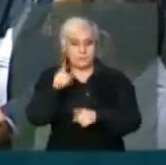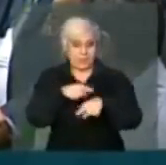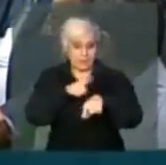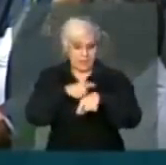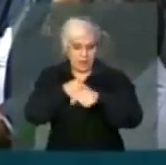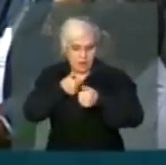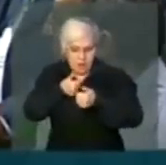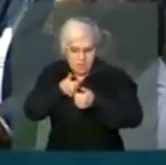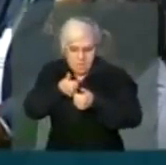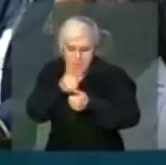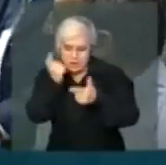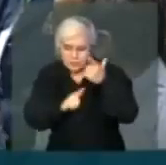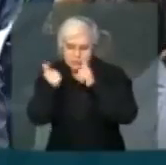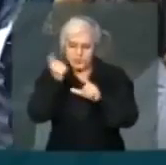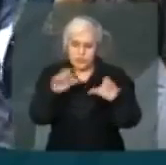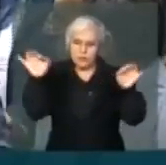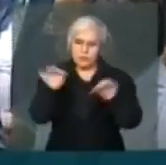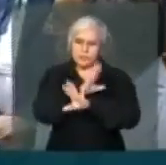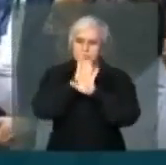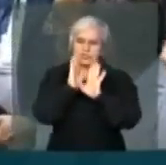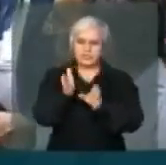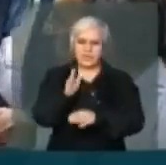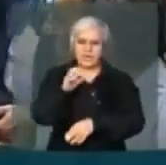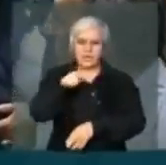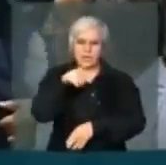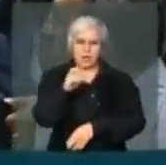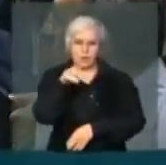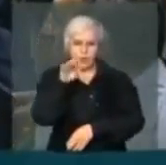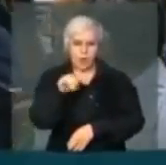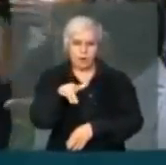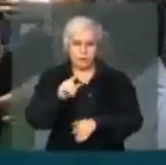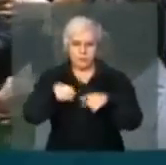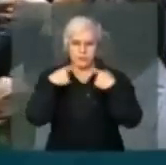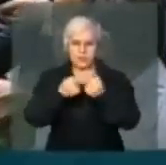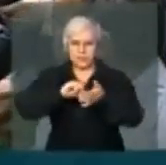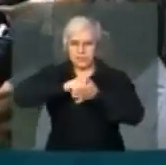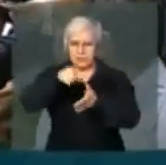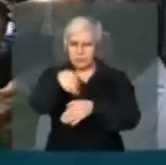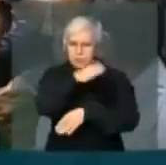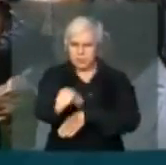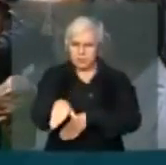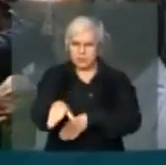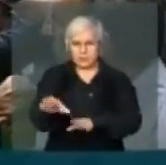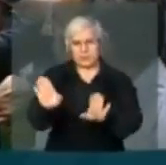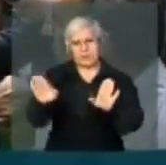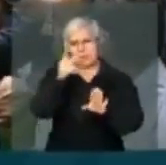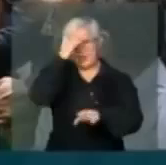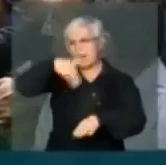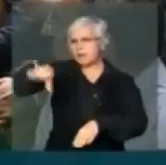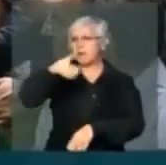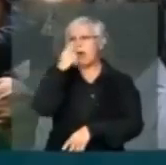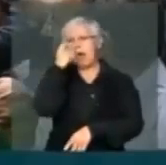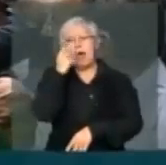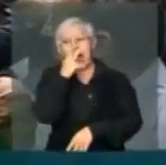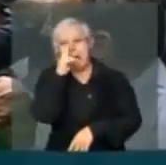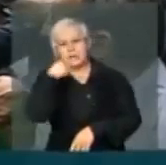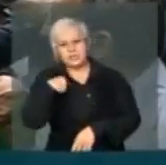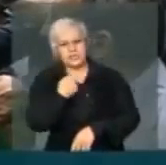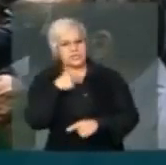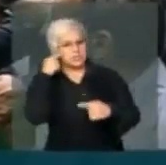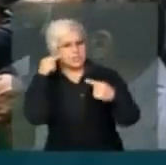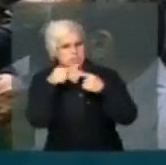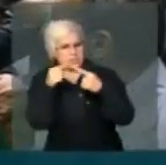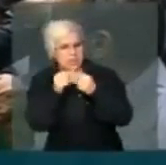a gente estava constituindo o coro essa sessão foi interrompida eu quero aqui, as pessoas acham que a gente estava concordando nas nossas